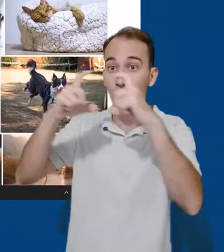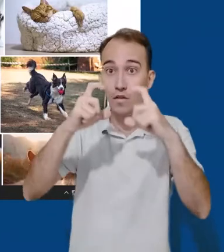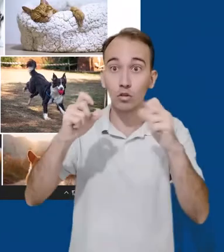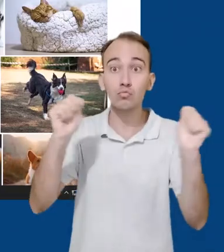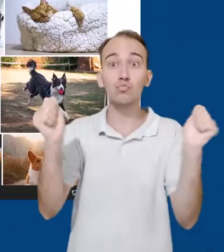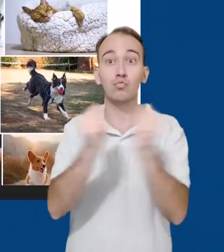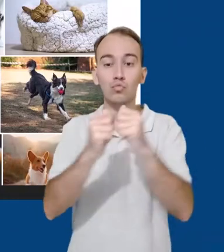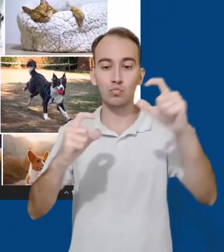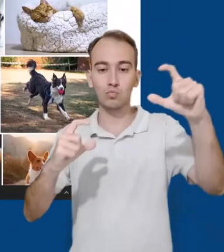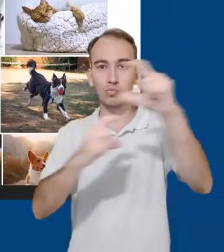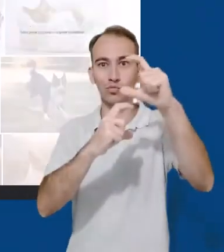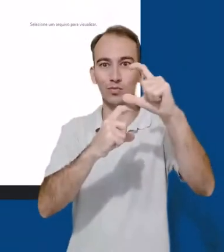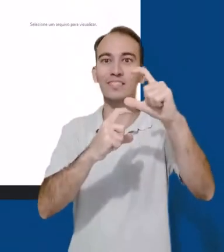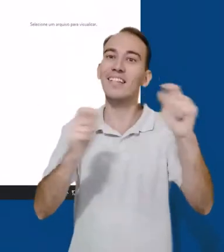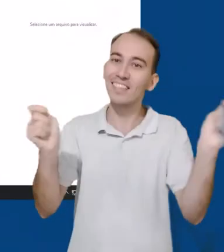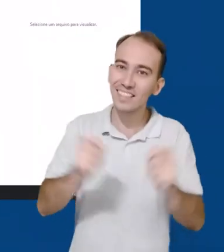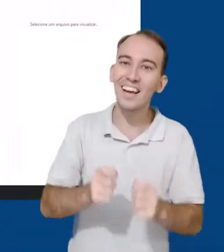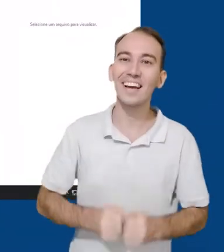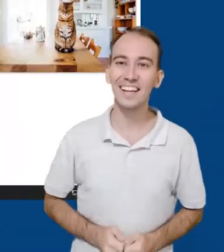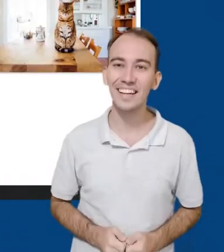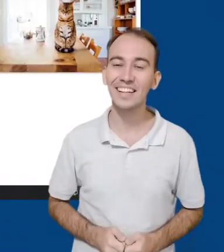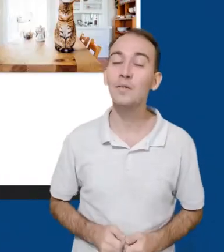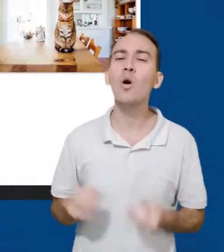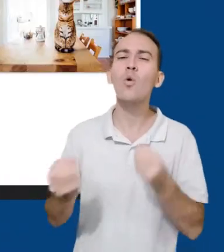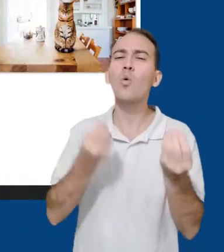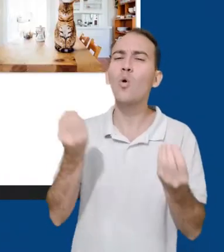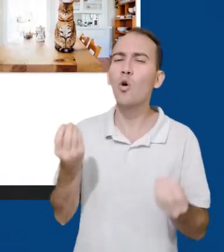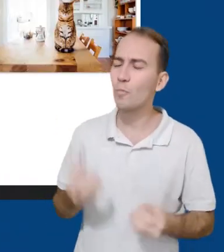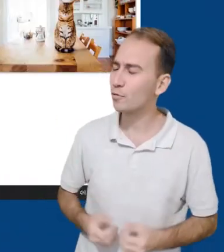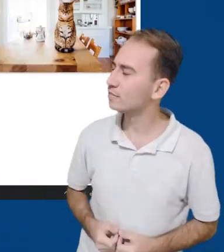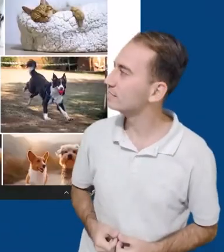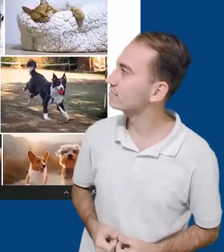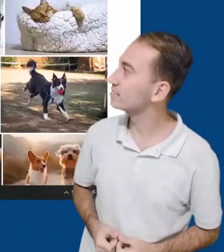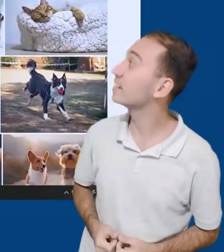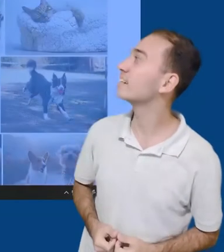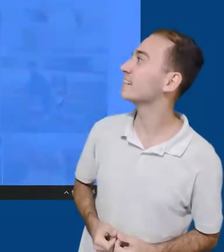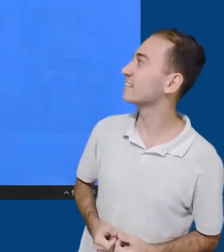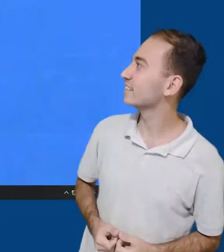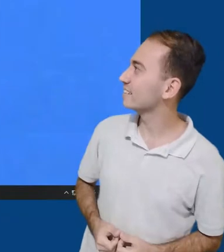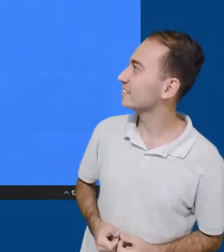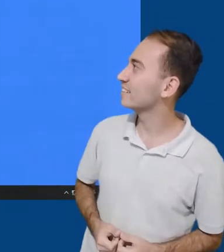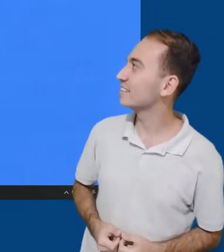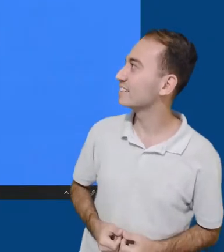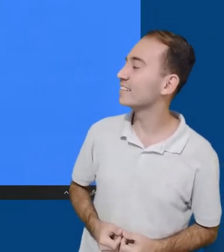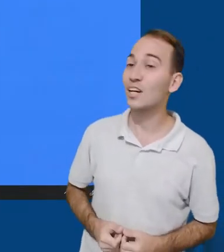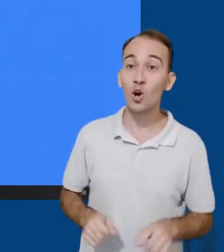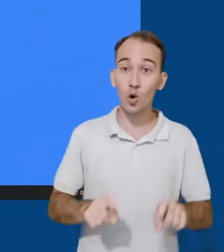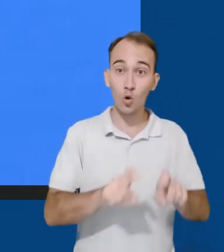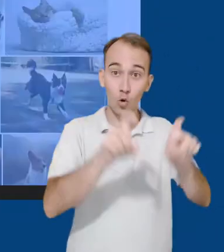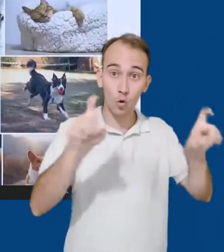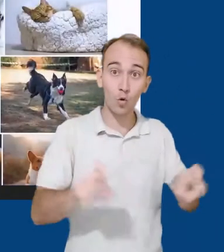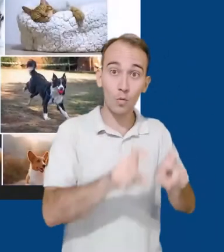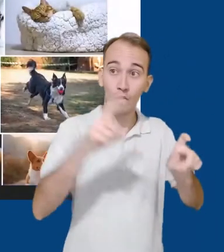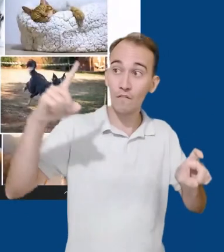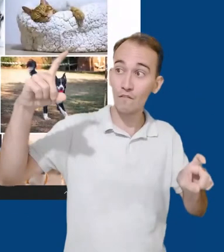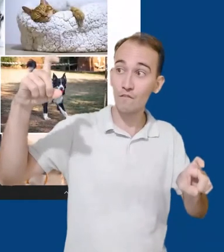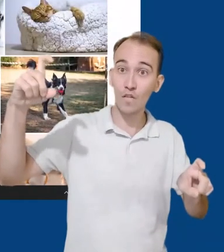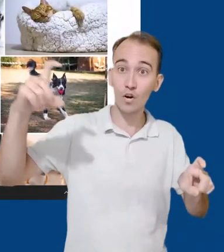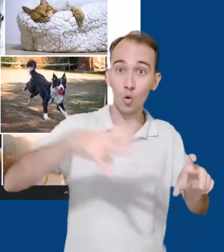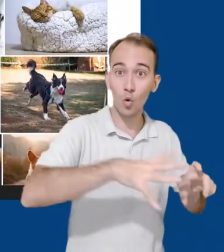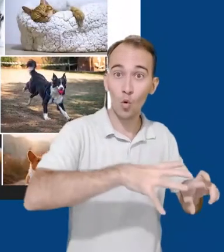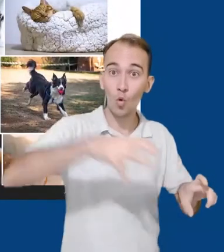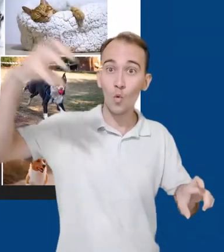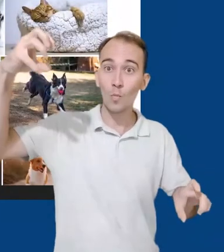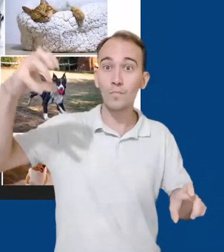imagens ao Google Fotos, é possível fazer o upload de qualquer foto ou vídeo do seu computador ou,